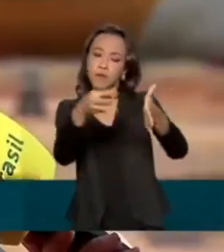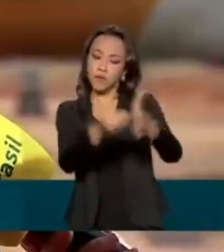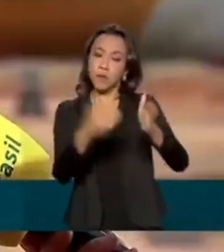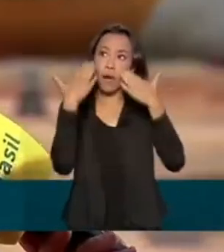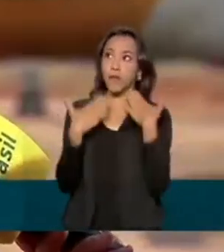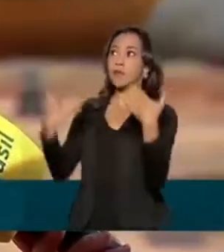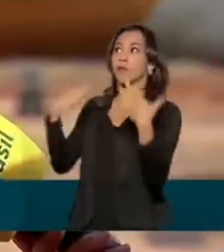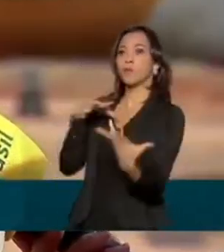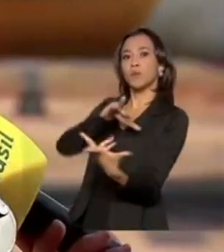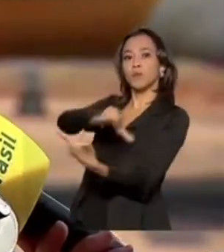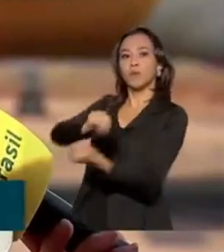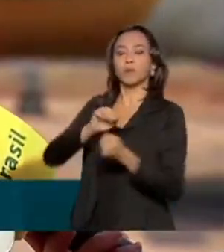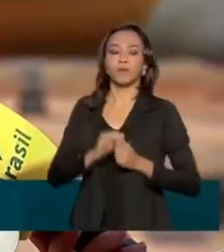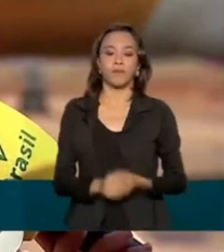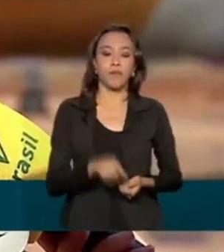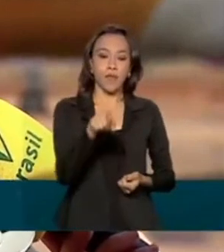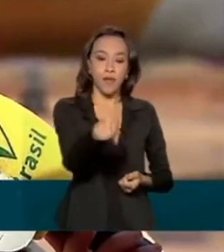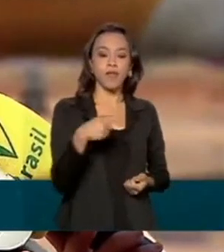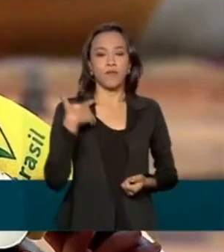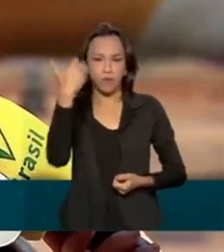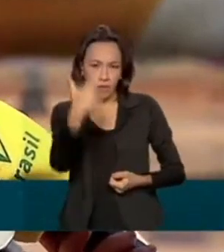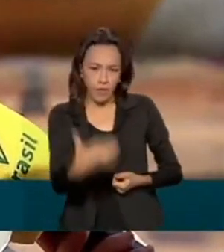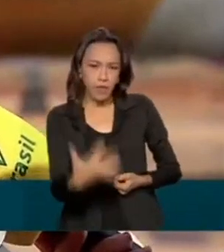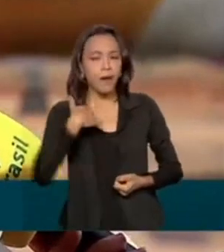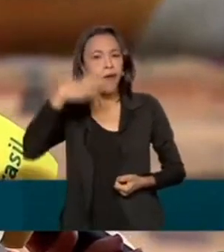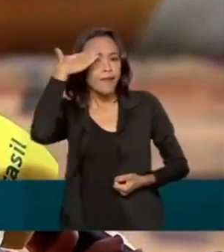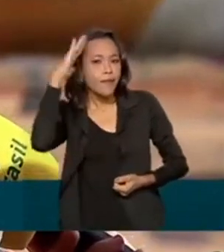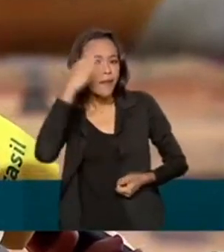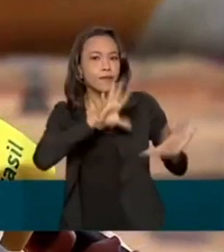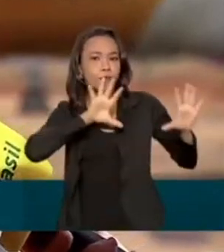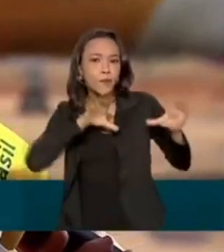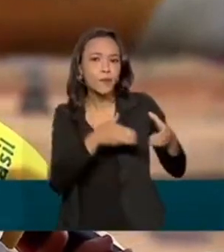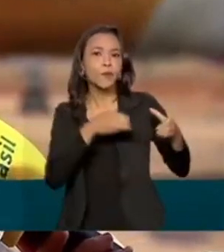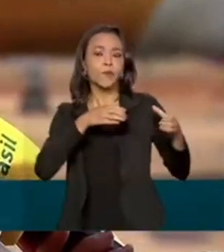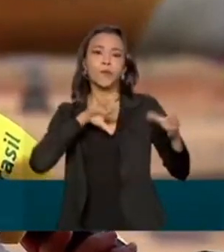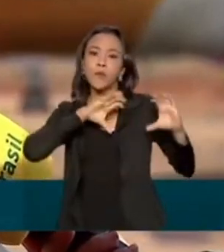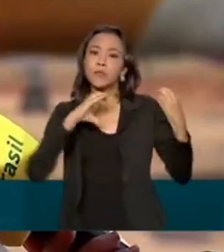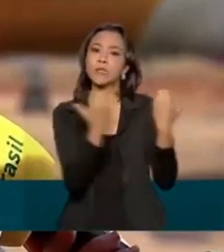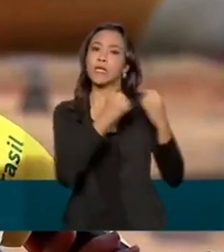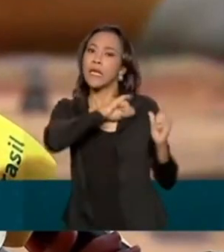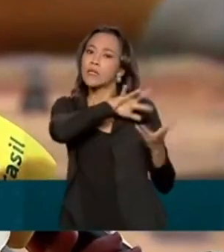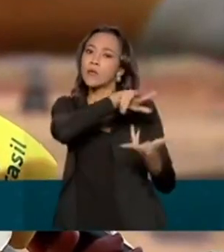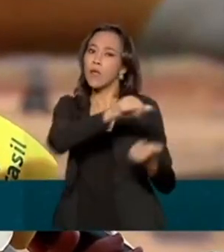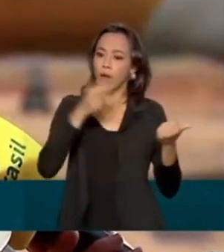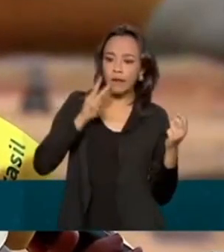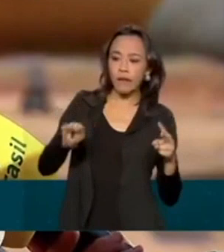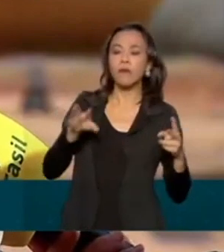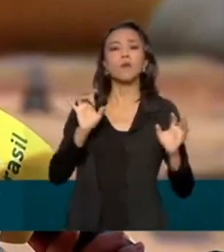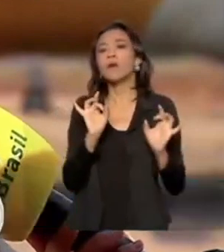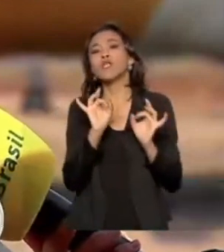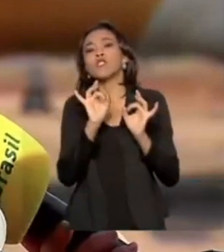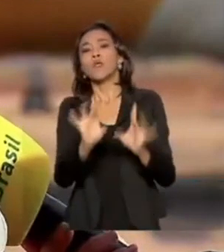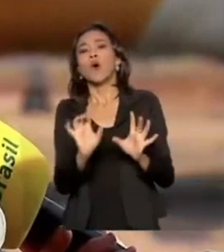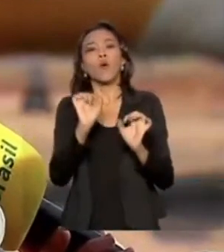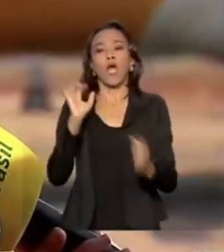É a comunidade internacional entender a amplitude da Amazônia, o tamanho, as características, e não pura e simplesmente